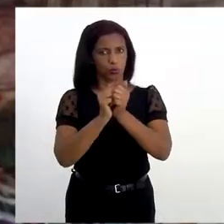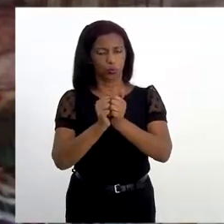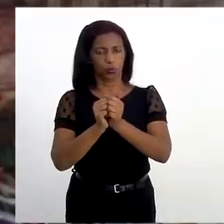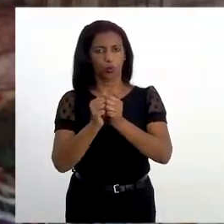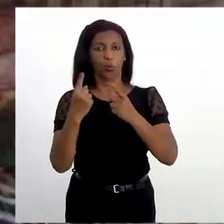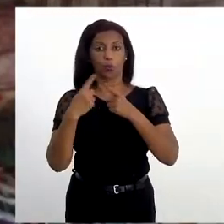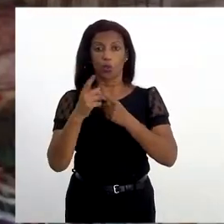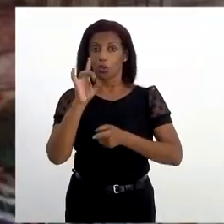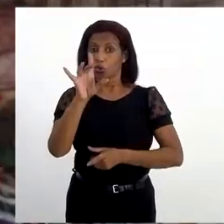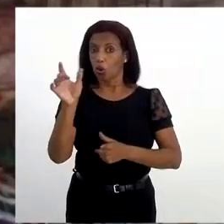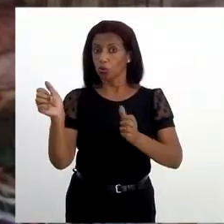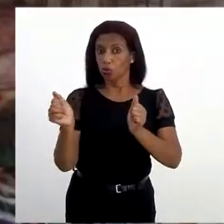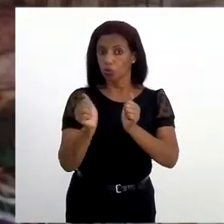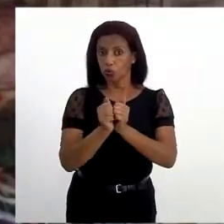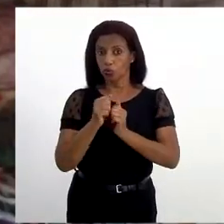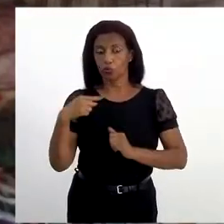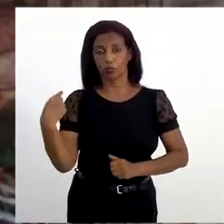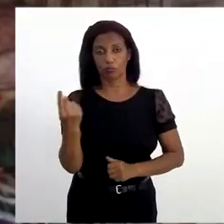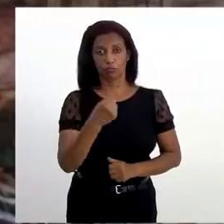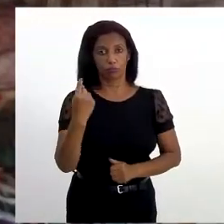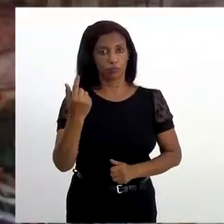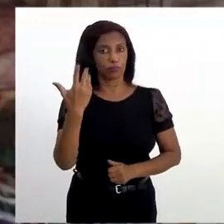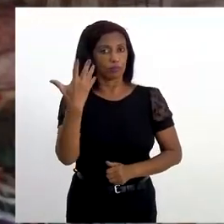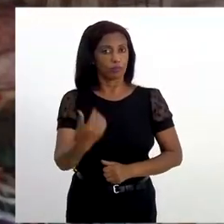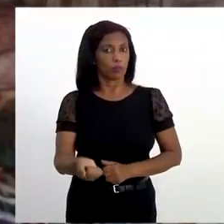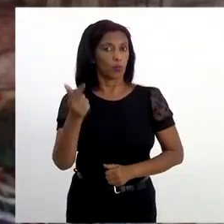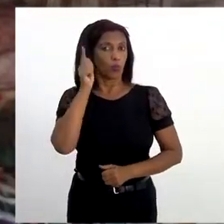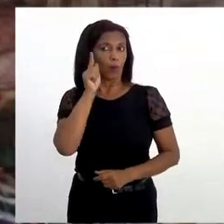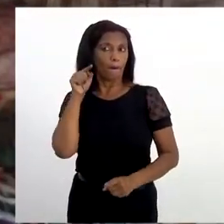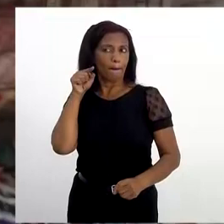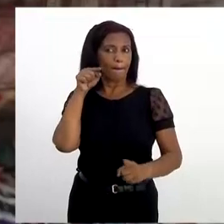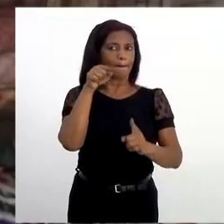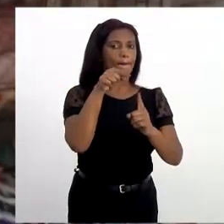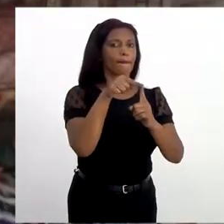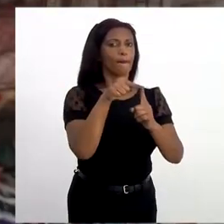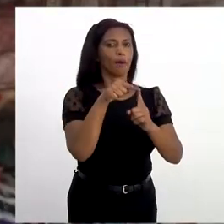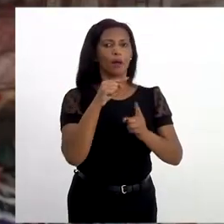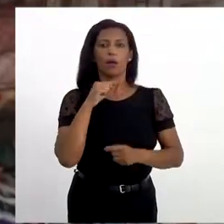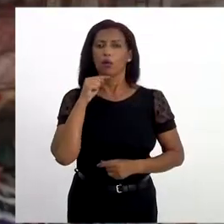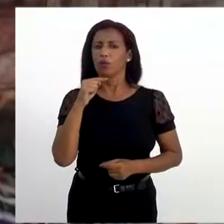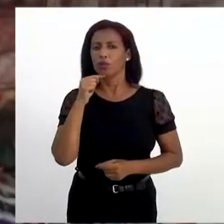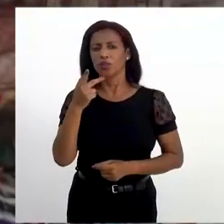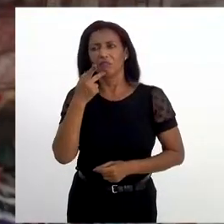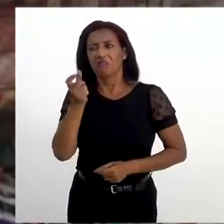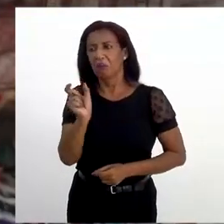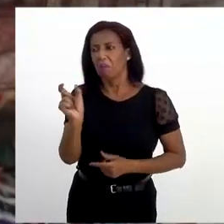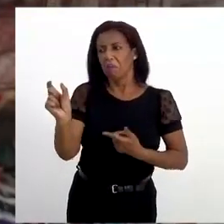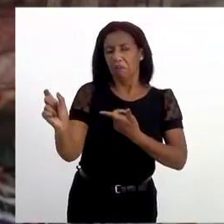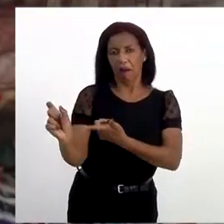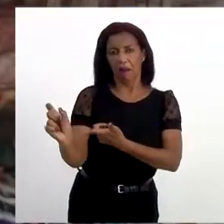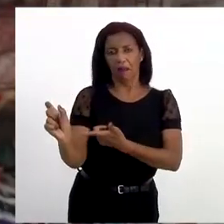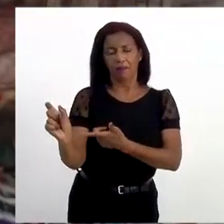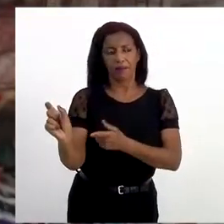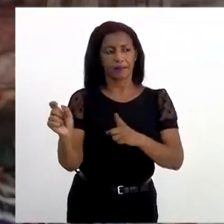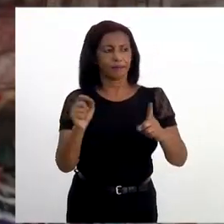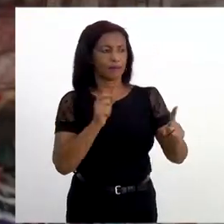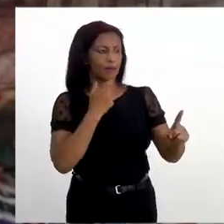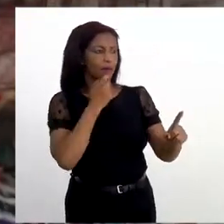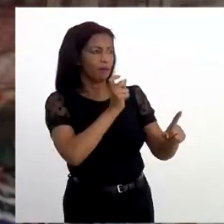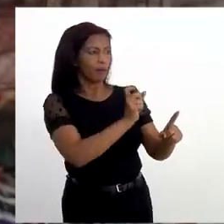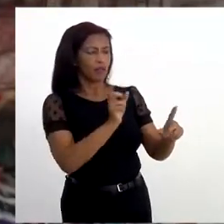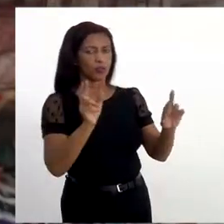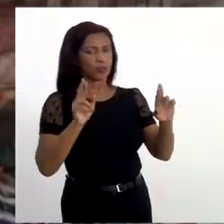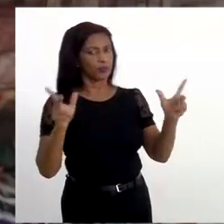caminhar juntos. Porque somente juntos nós vamos conseguir alcançar alguma coisa. Não adianta eu falar uma